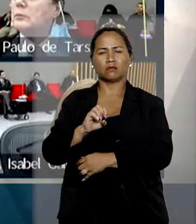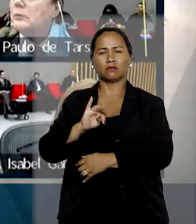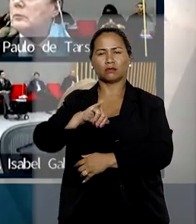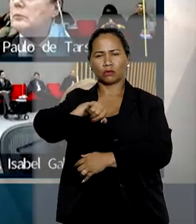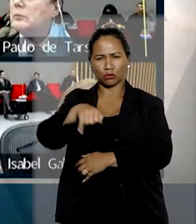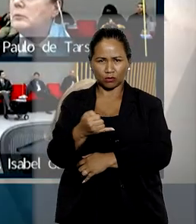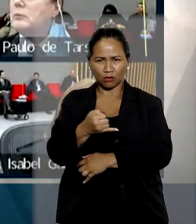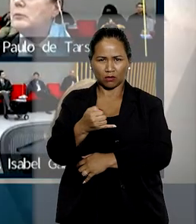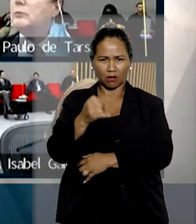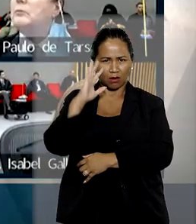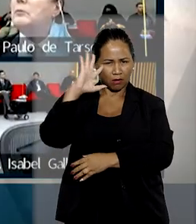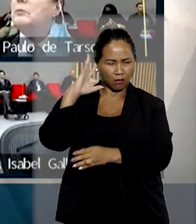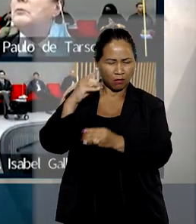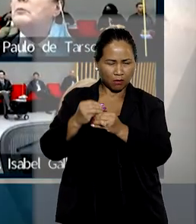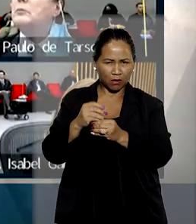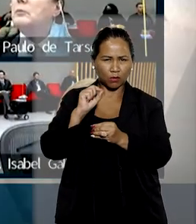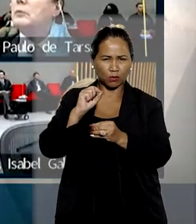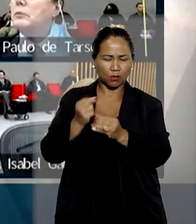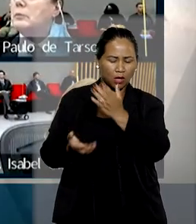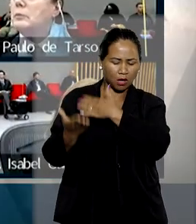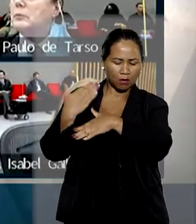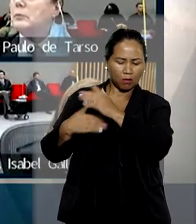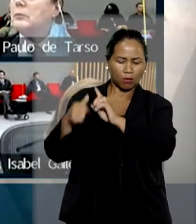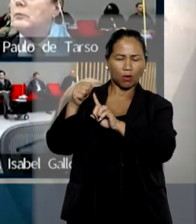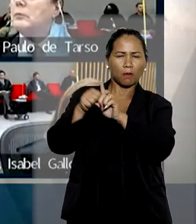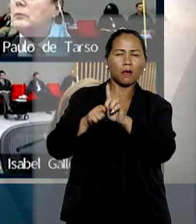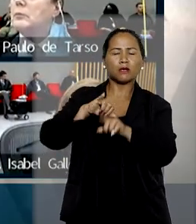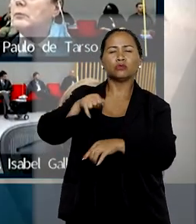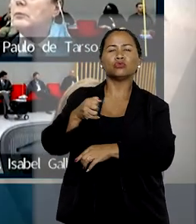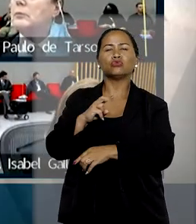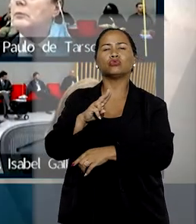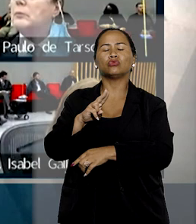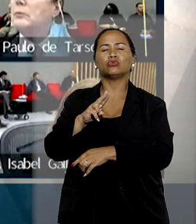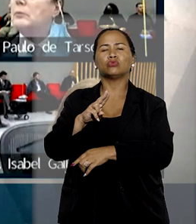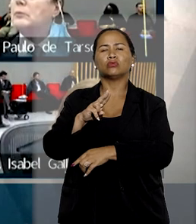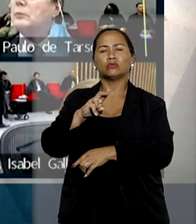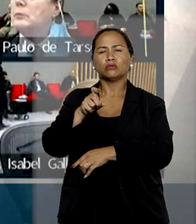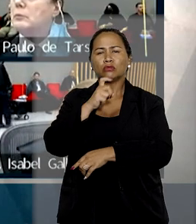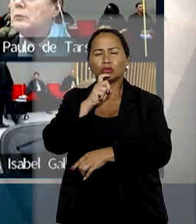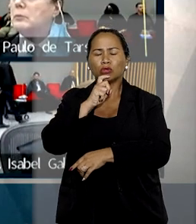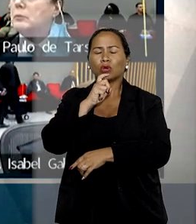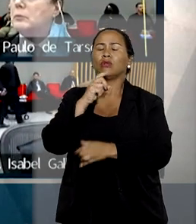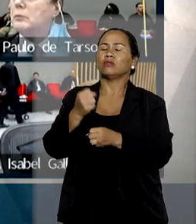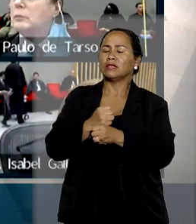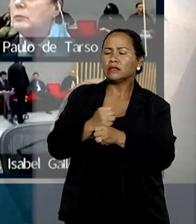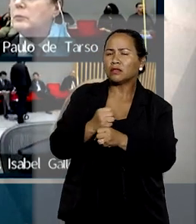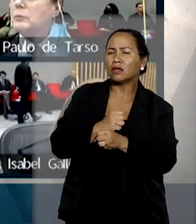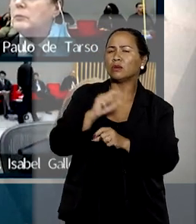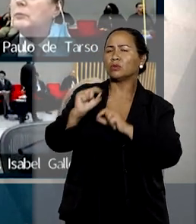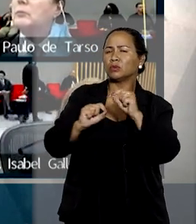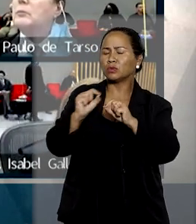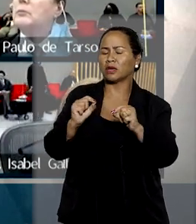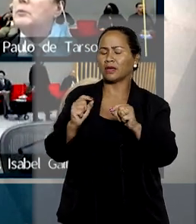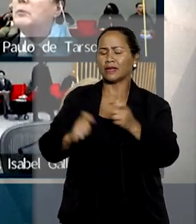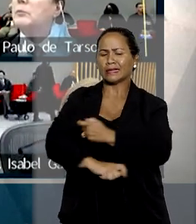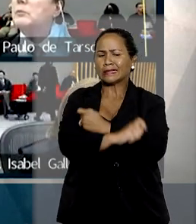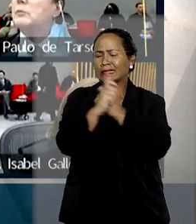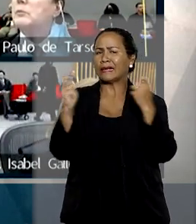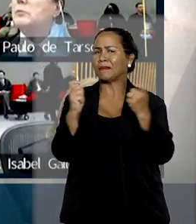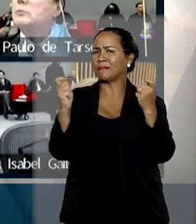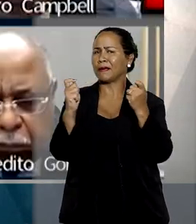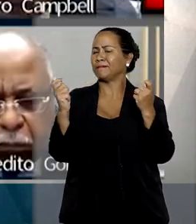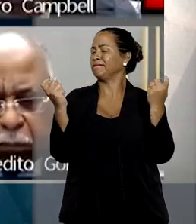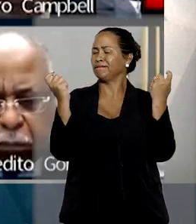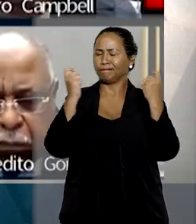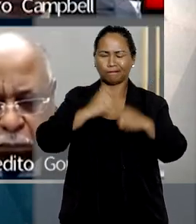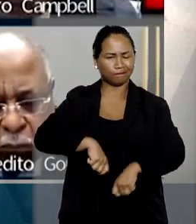aplicou o entendimento que foi firmado em junho deste ano em incidente de assunção de competência de que não é possível